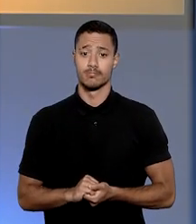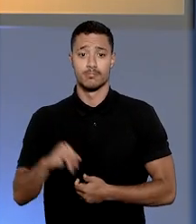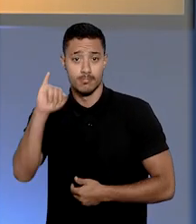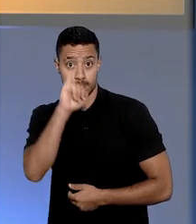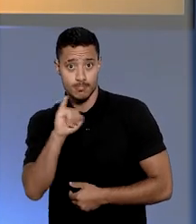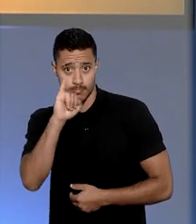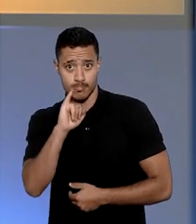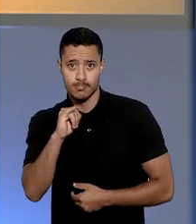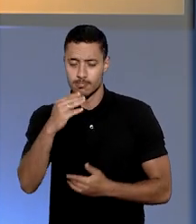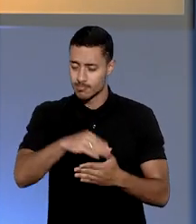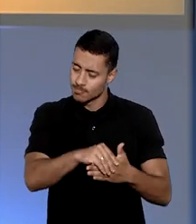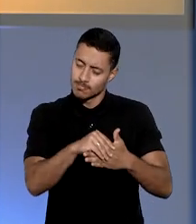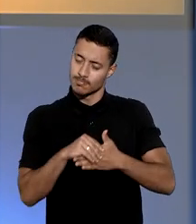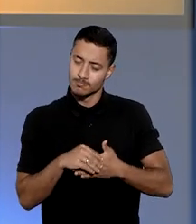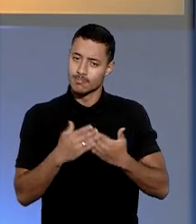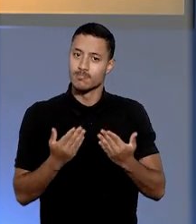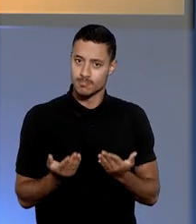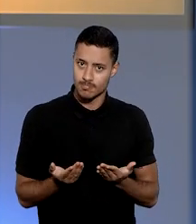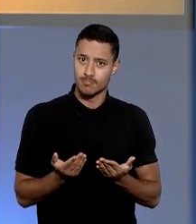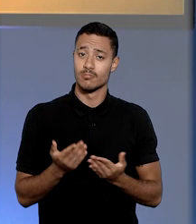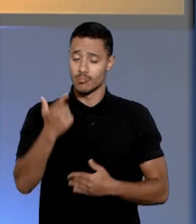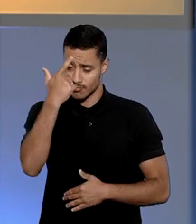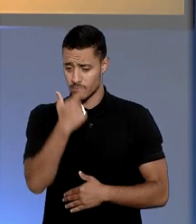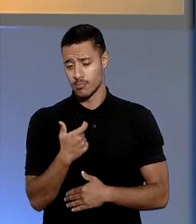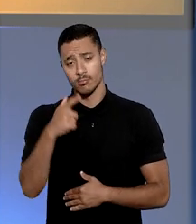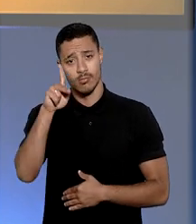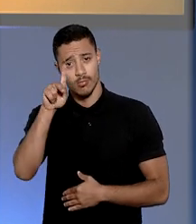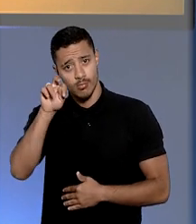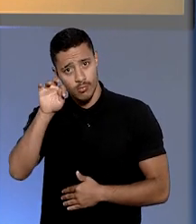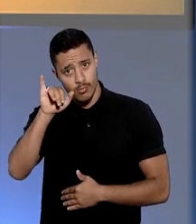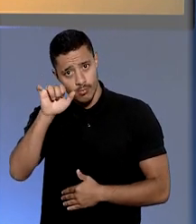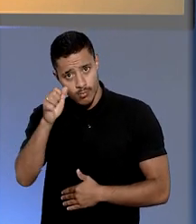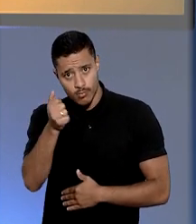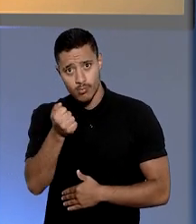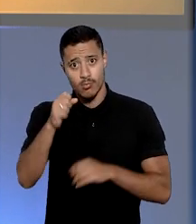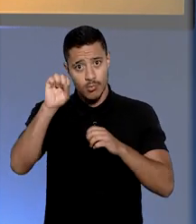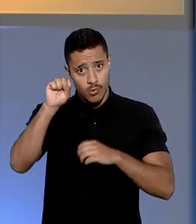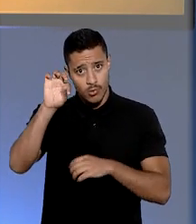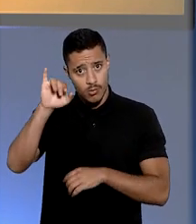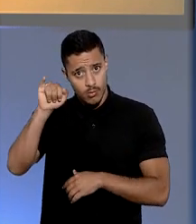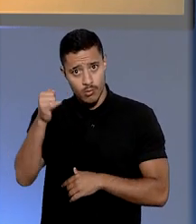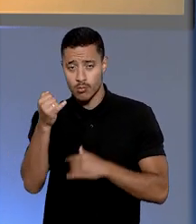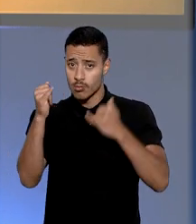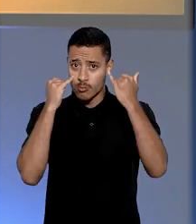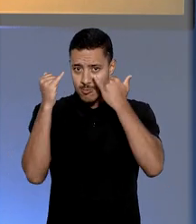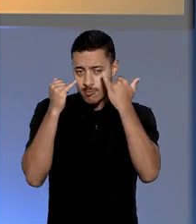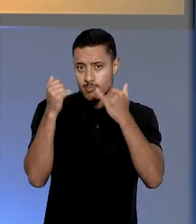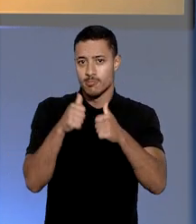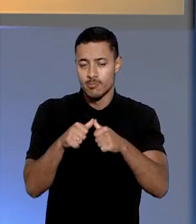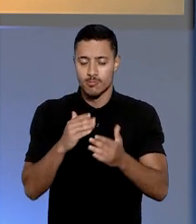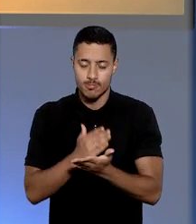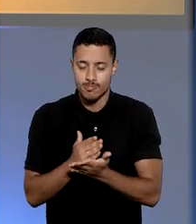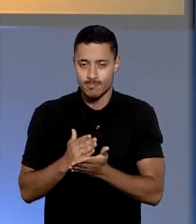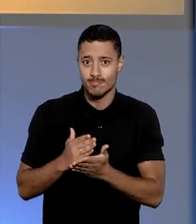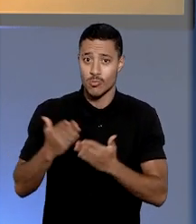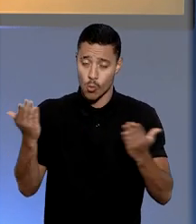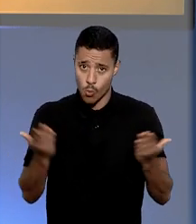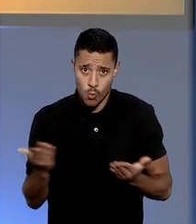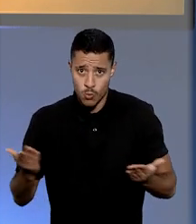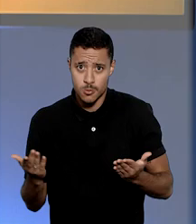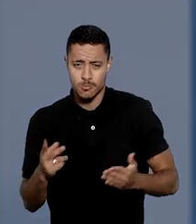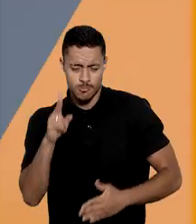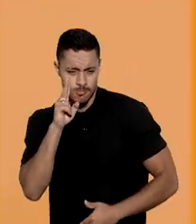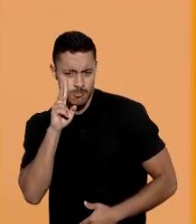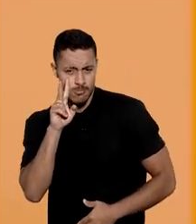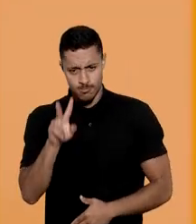Olá, seja muito bem-vindo. Eu sou Kátia Gomes e o STJ Notícias está no ar. No programa de hoje